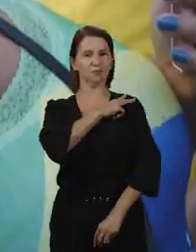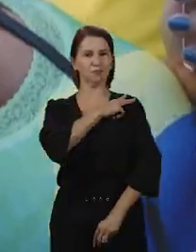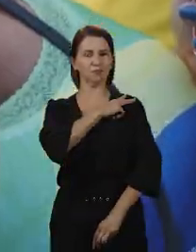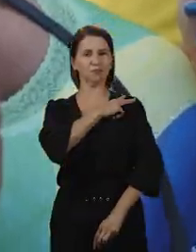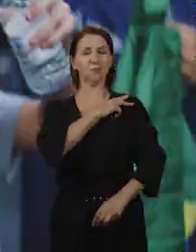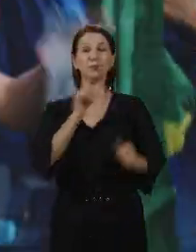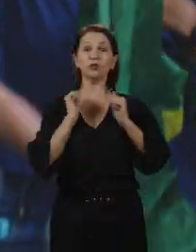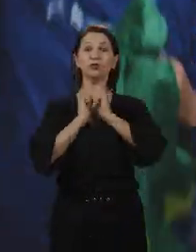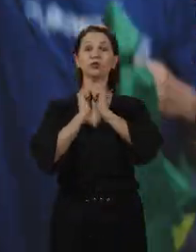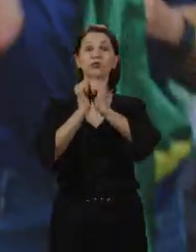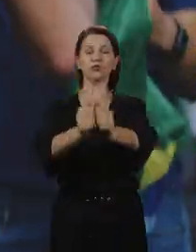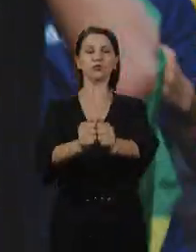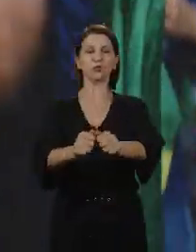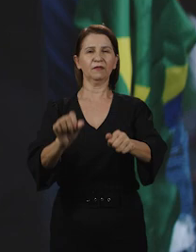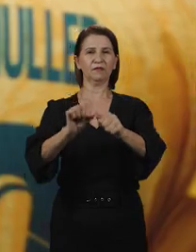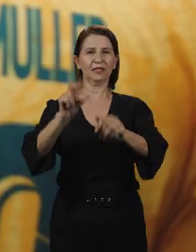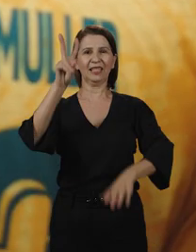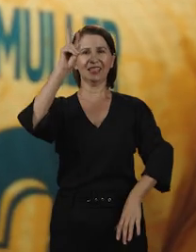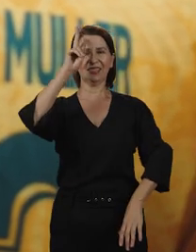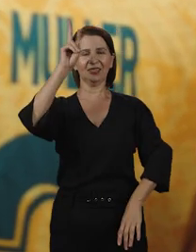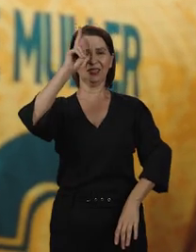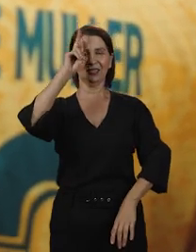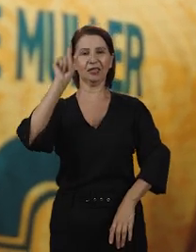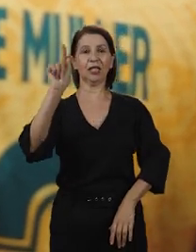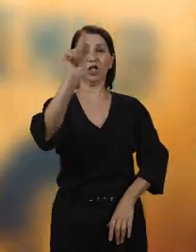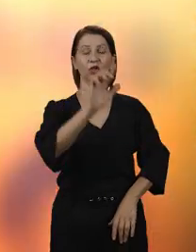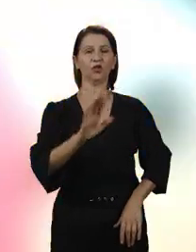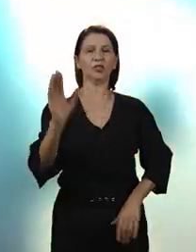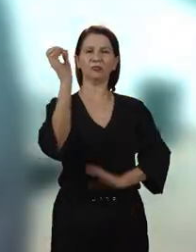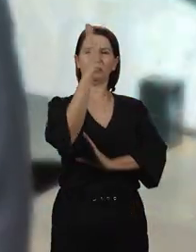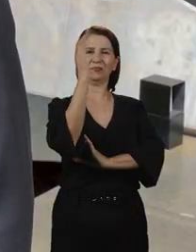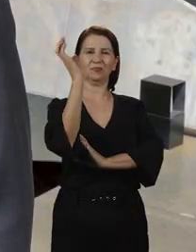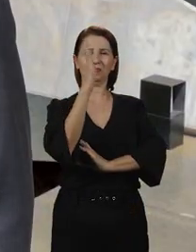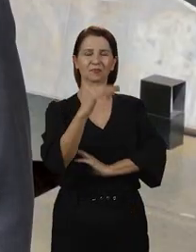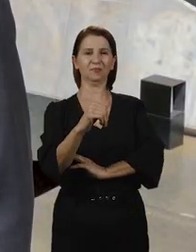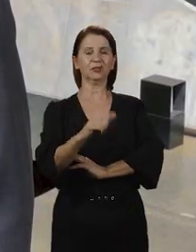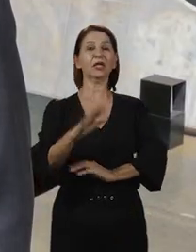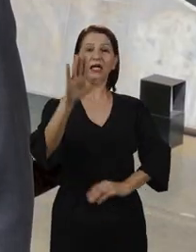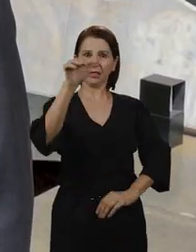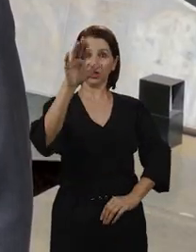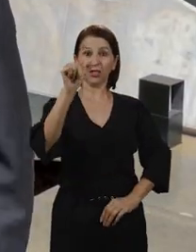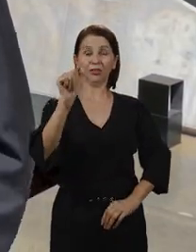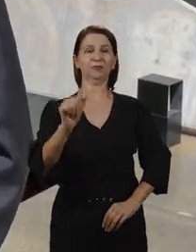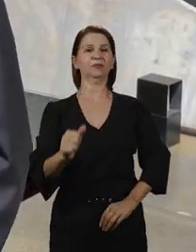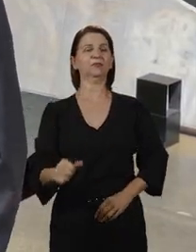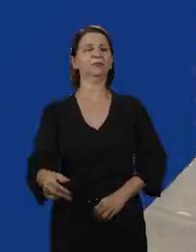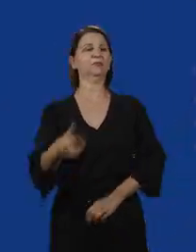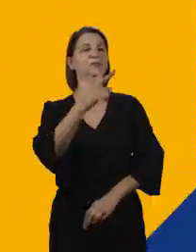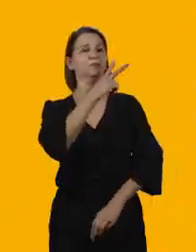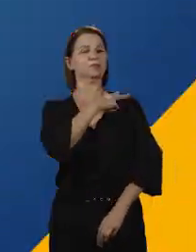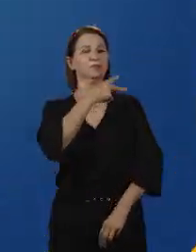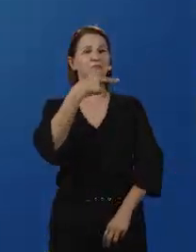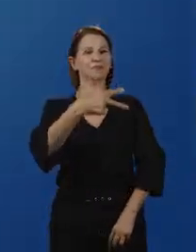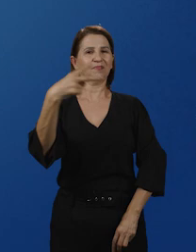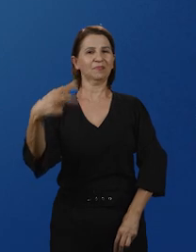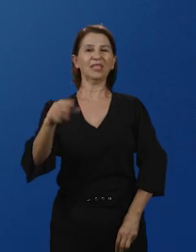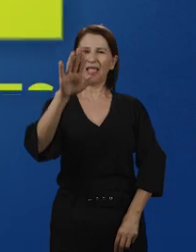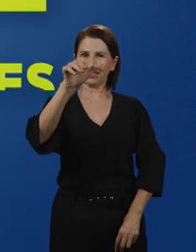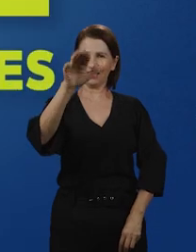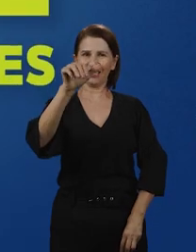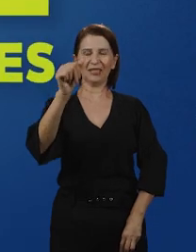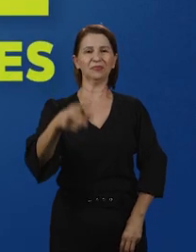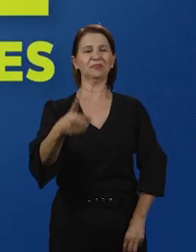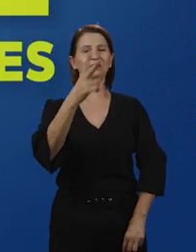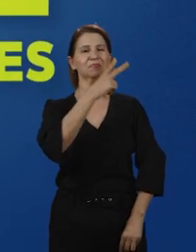Juntos, vamos fazer história em Goiás e no Brasil. Chama o Major Vitor Hugo 22. Chama o